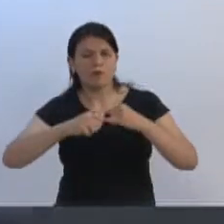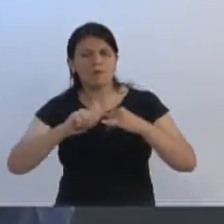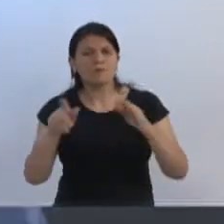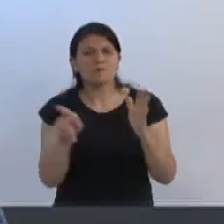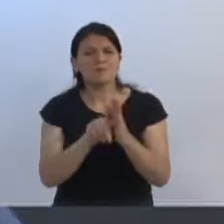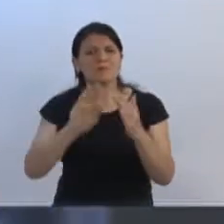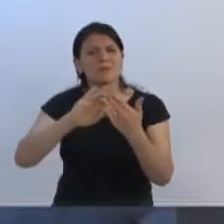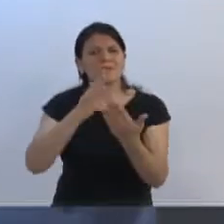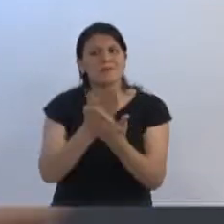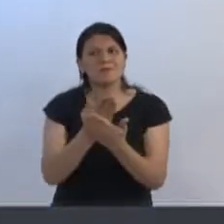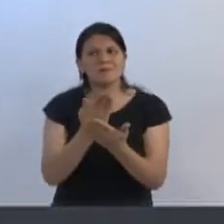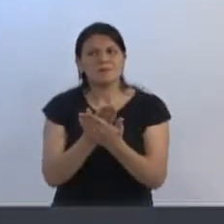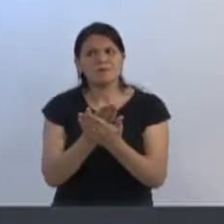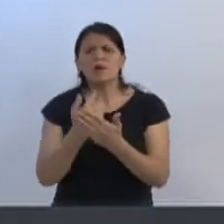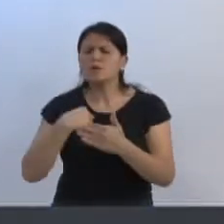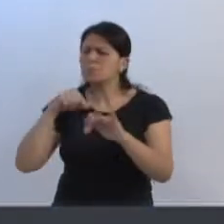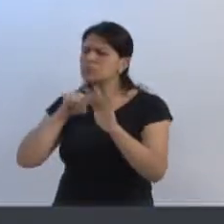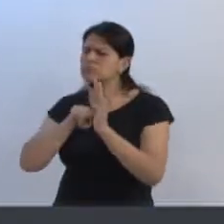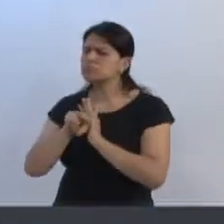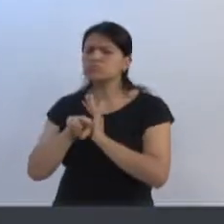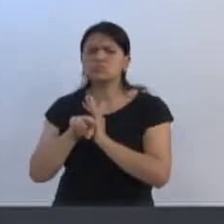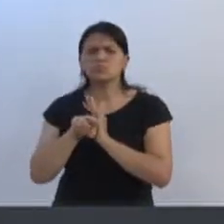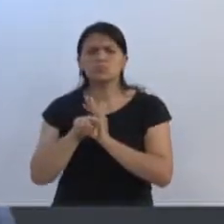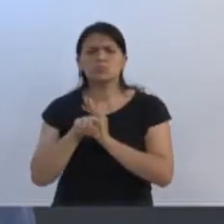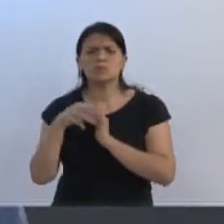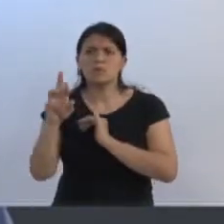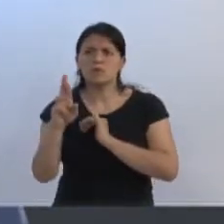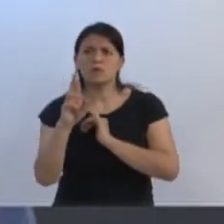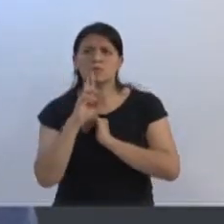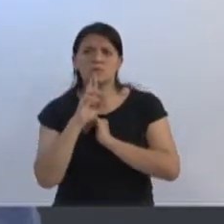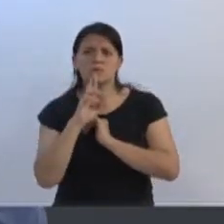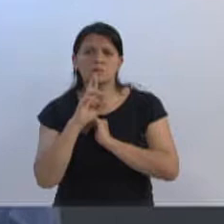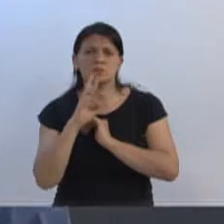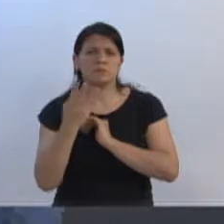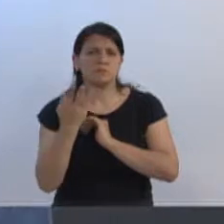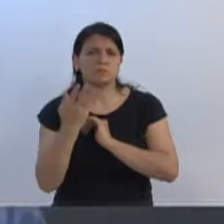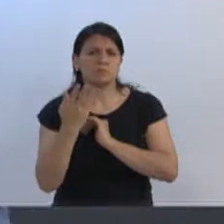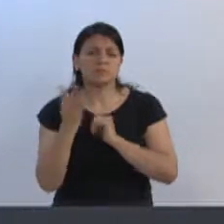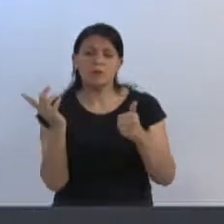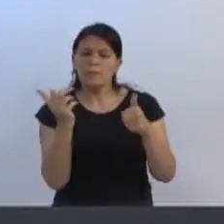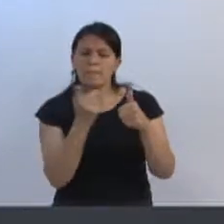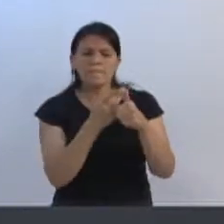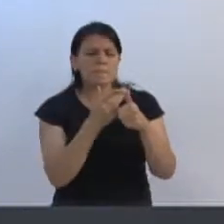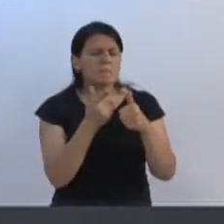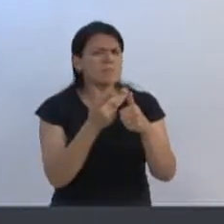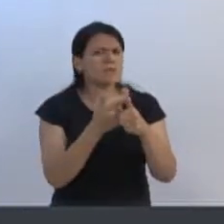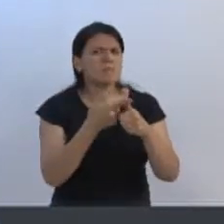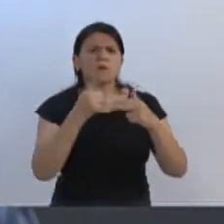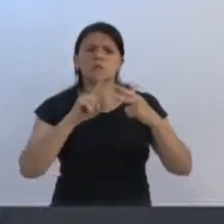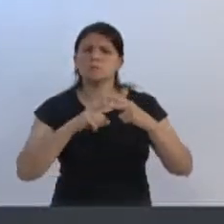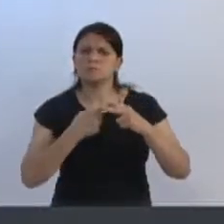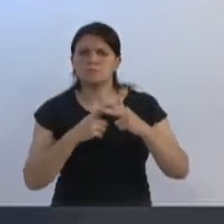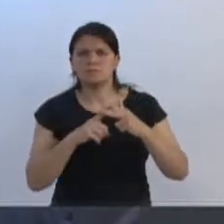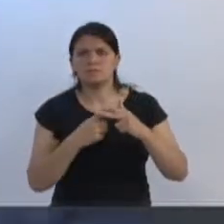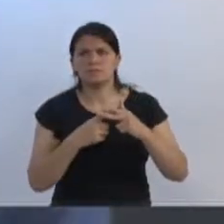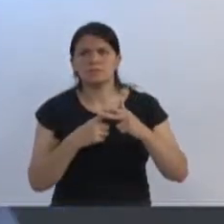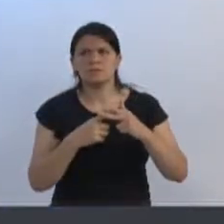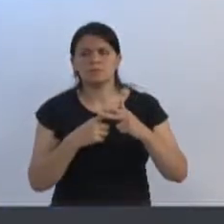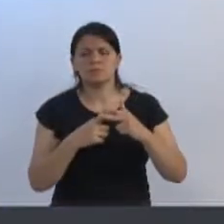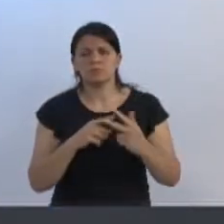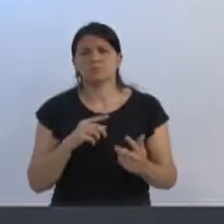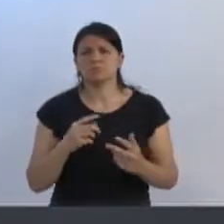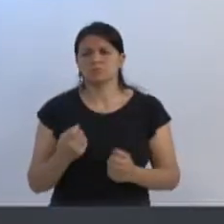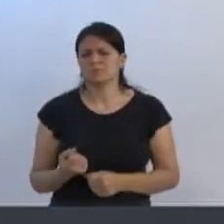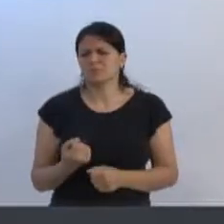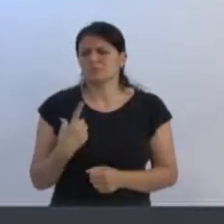e eu indaguei a secretária, e ela me passou a informação que seria uma das primeiras a ser reformada. Me estranha hoje